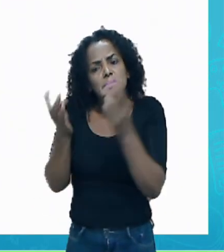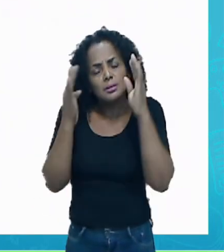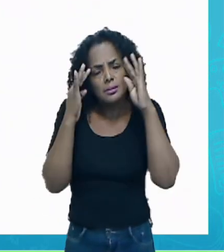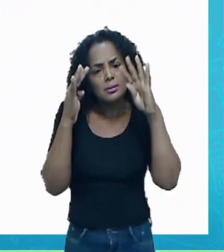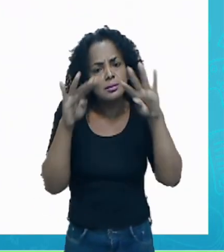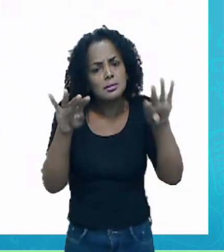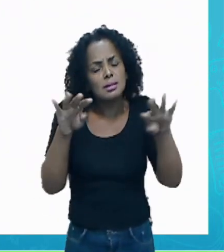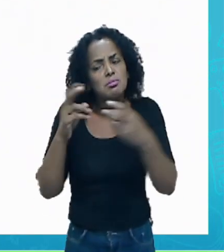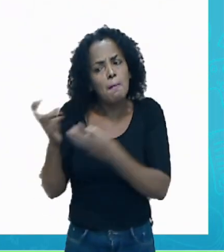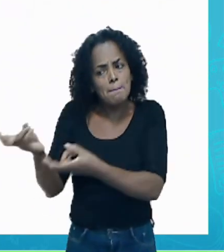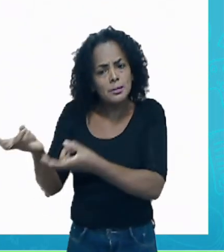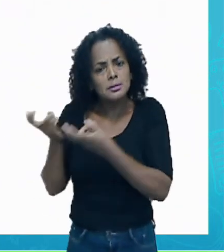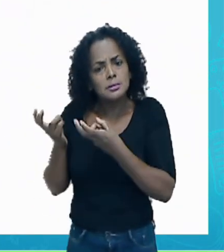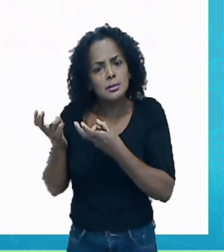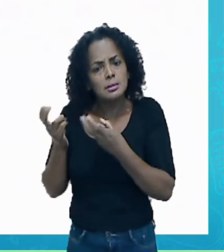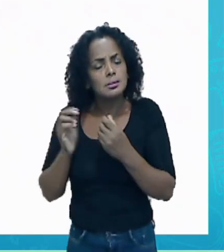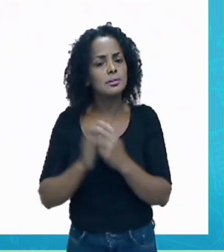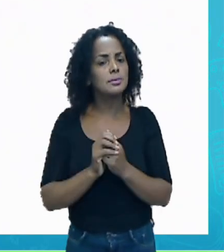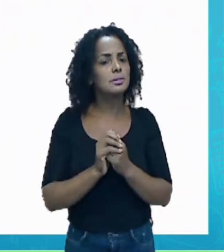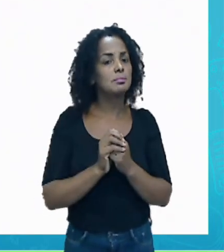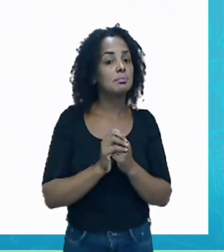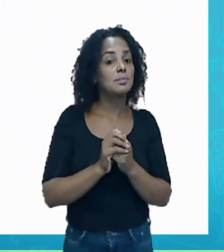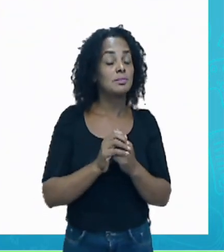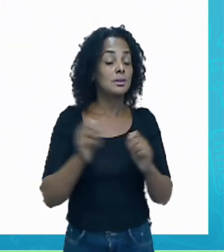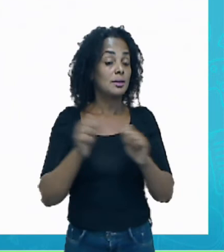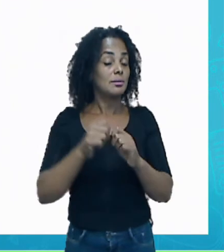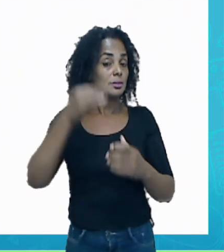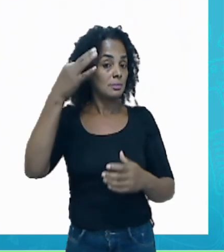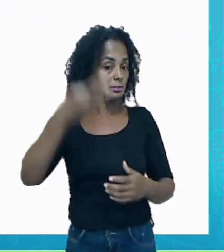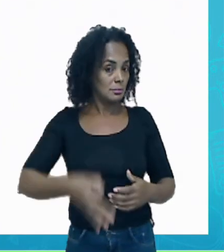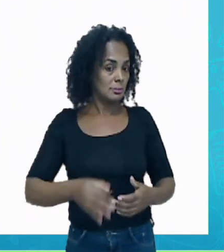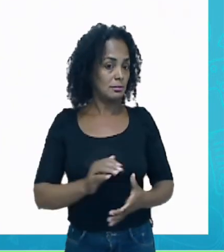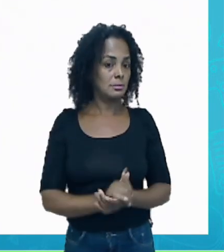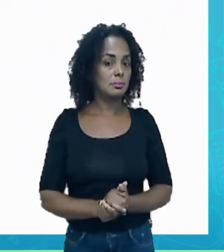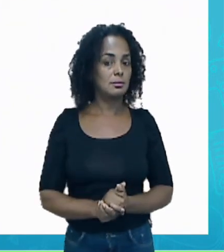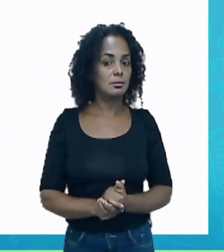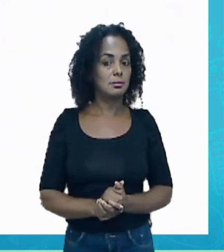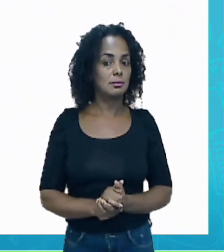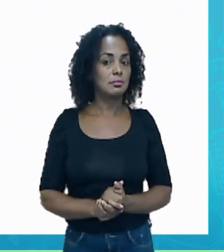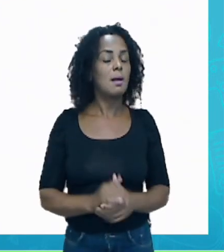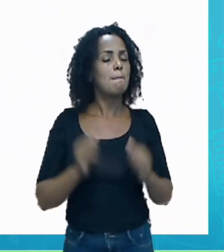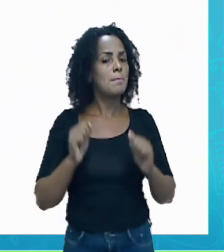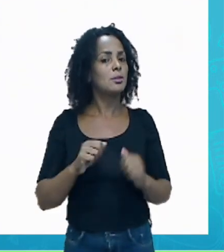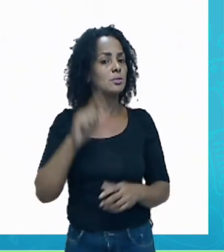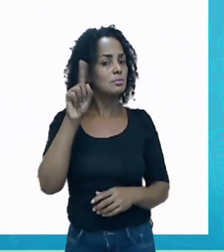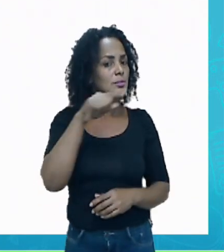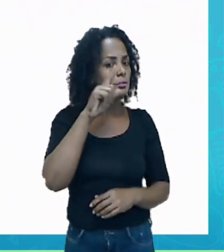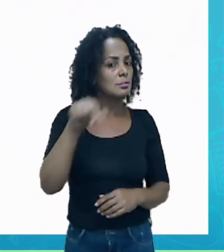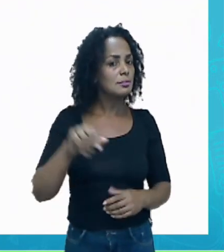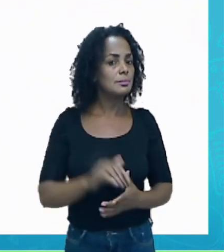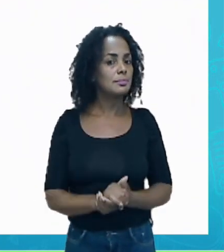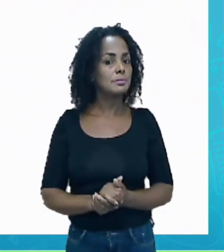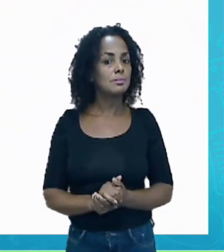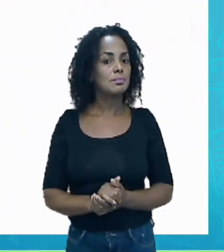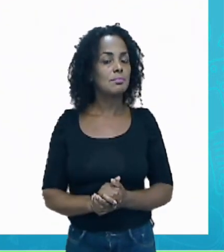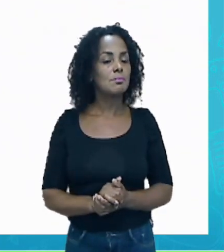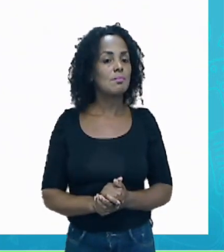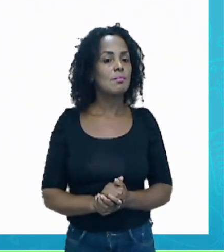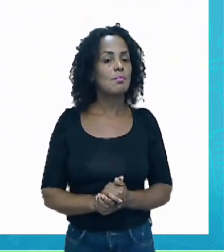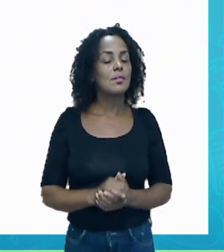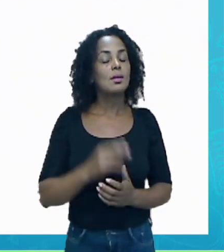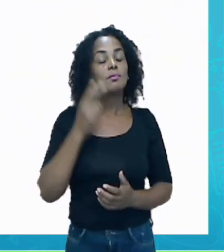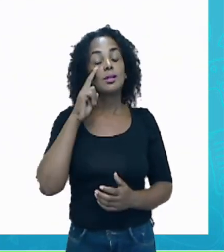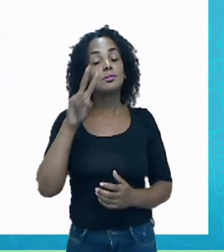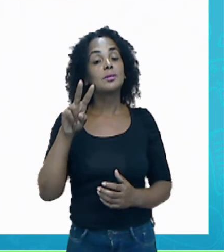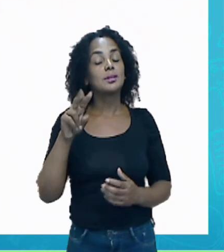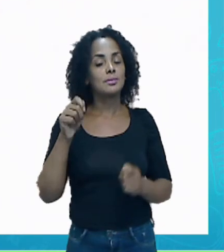Bastante atenção para você acertar essa questão também. Posso marcar? Ver se você acertou